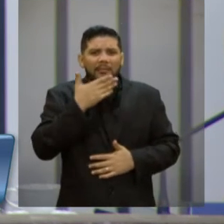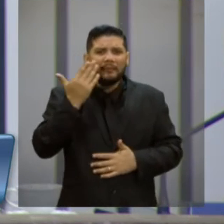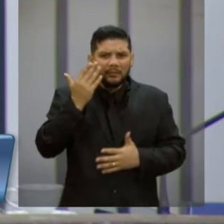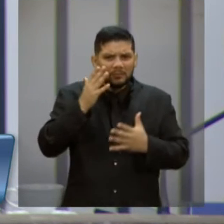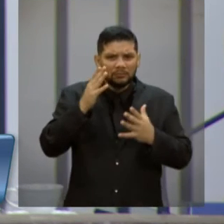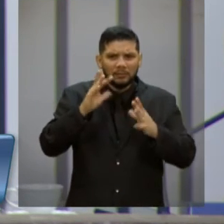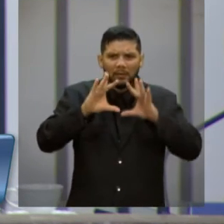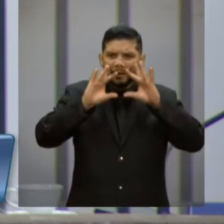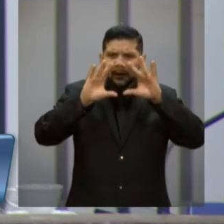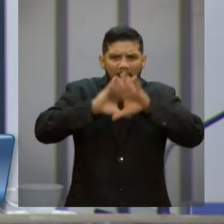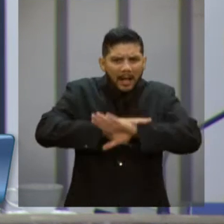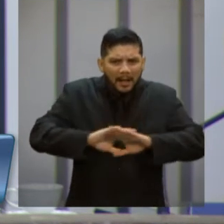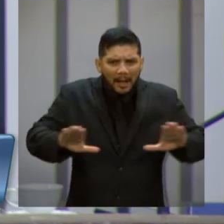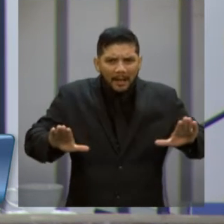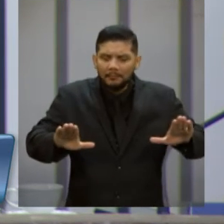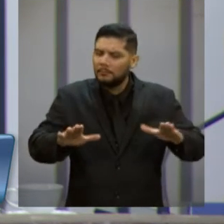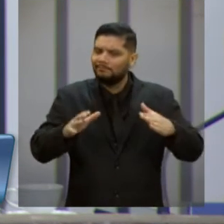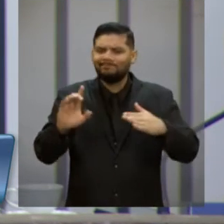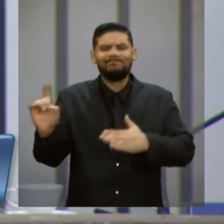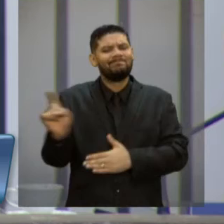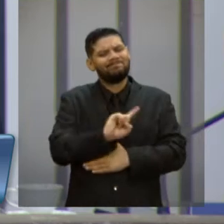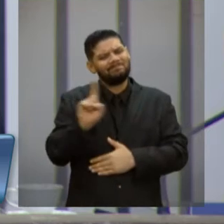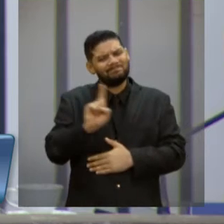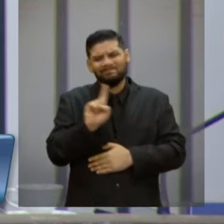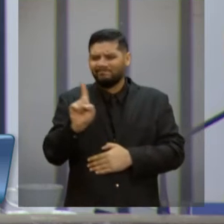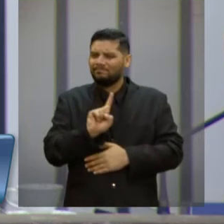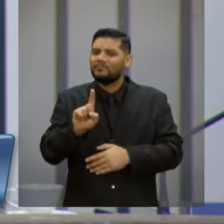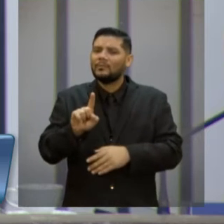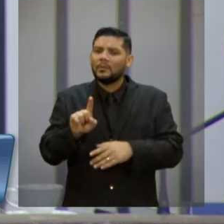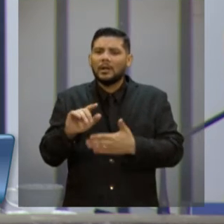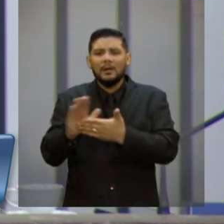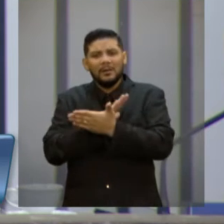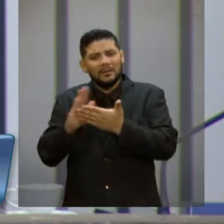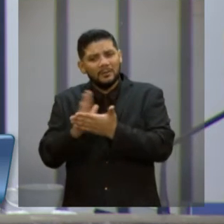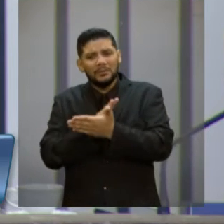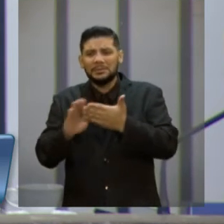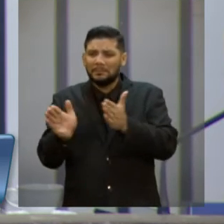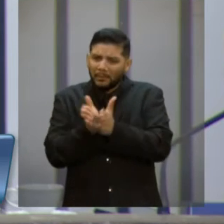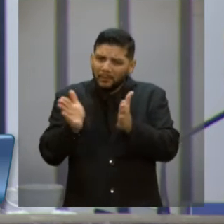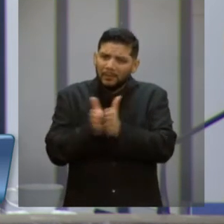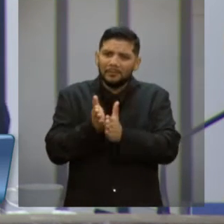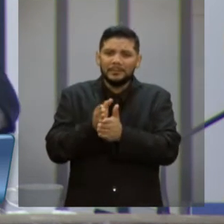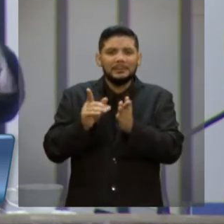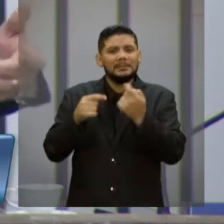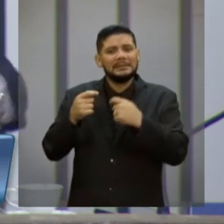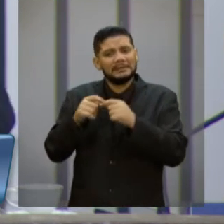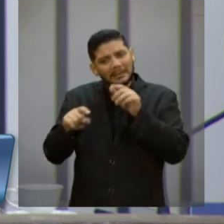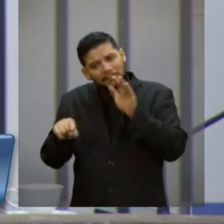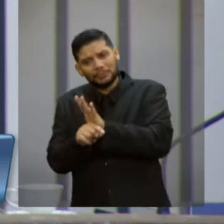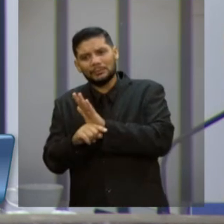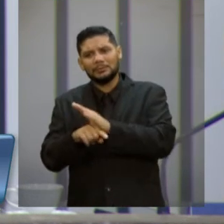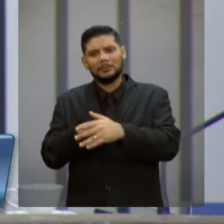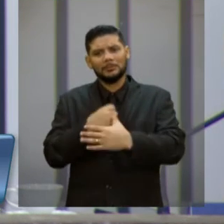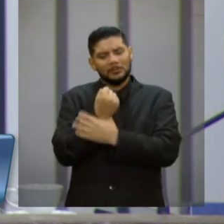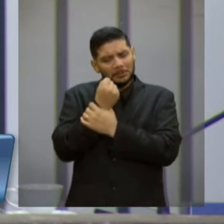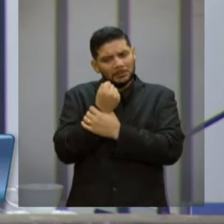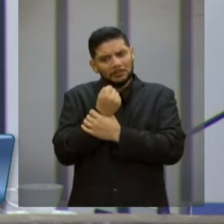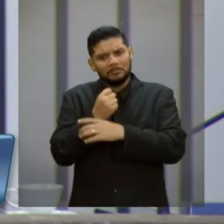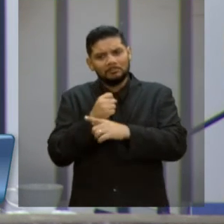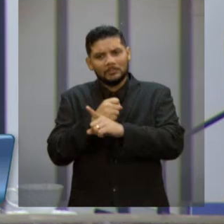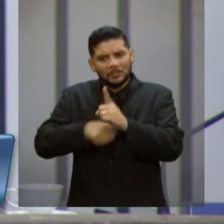estamos no país de extremas desigualdades e de pessoas que jamais terão acesso a essas políticas se não houver uma ação social